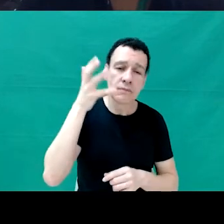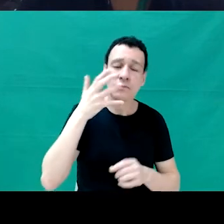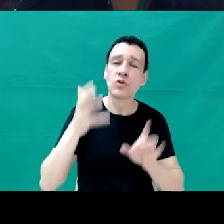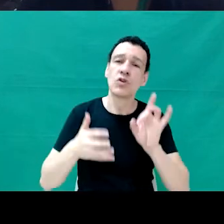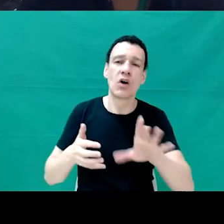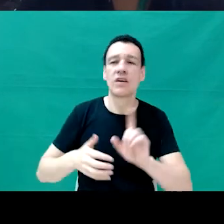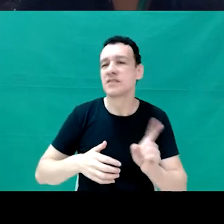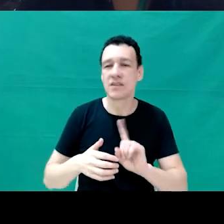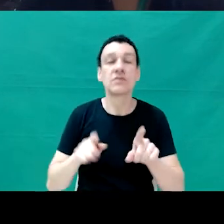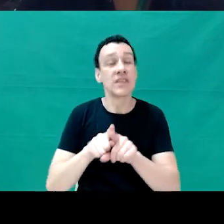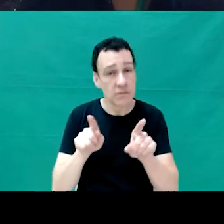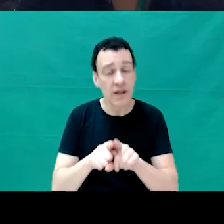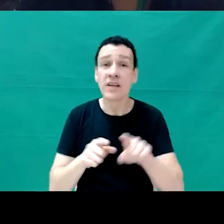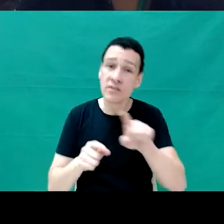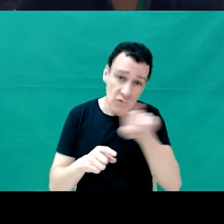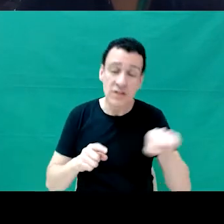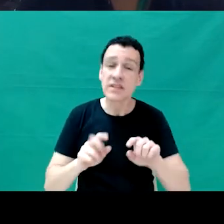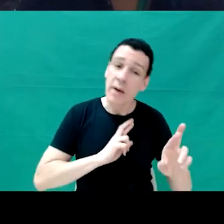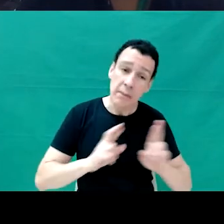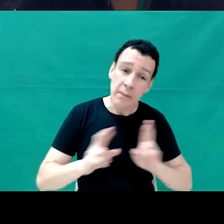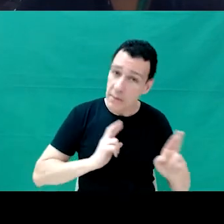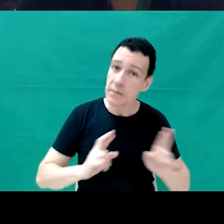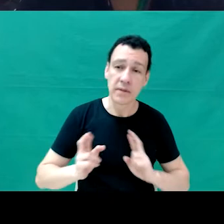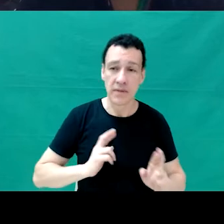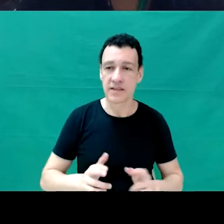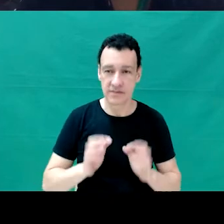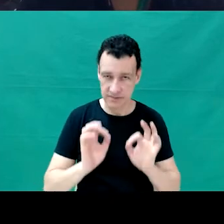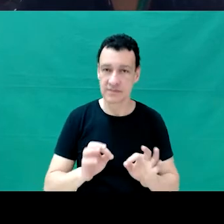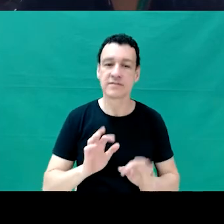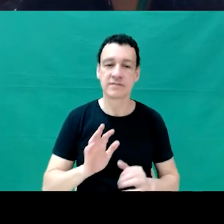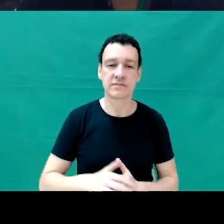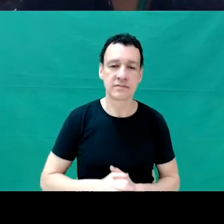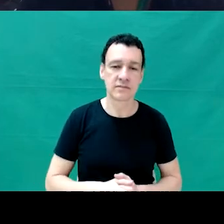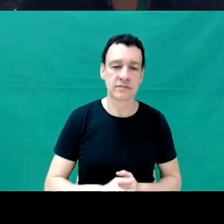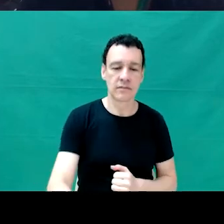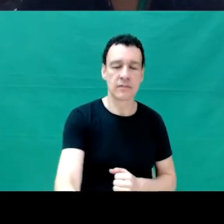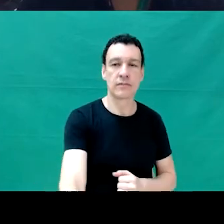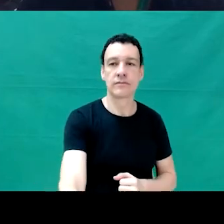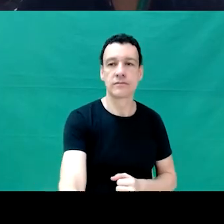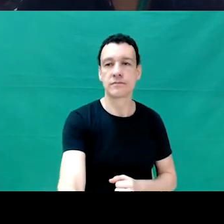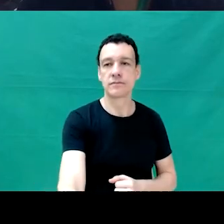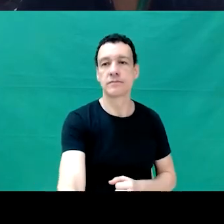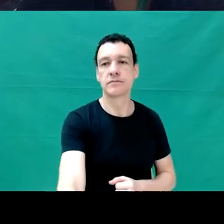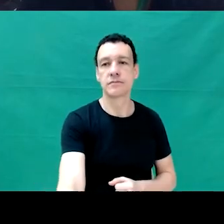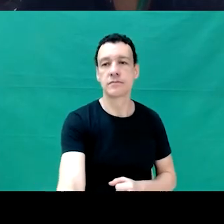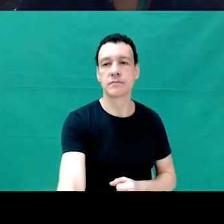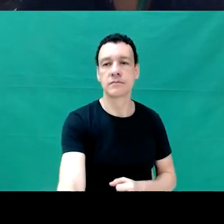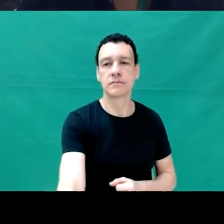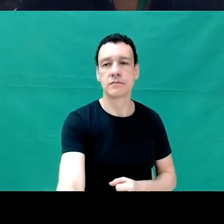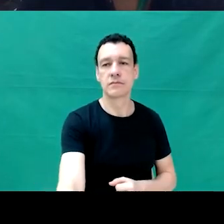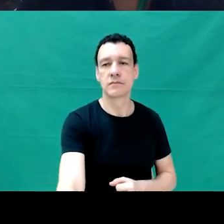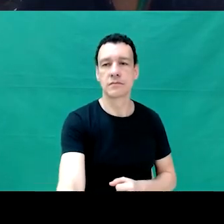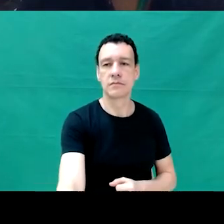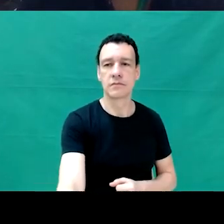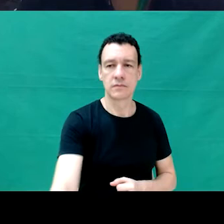trilha, são pessoas que estão aqui dentro já da área de TI. Então,